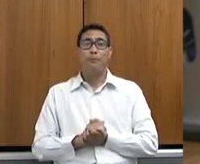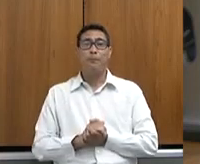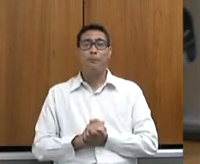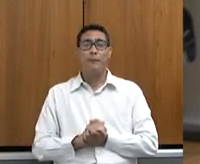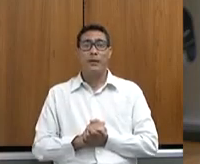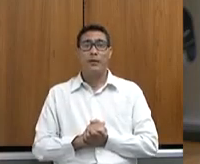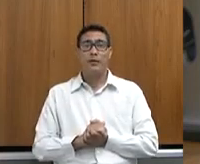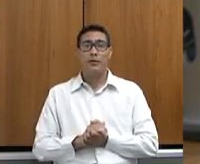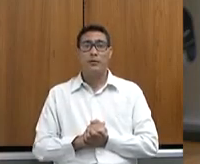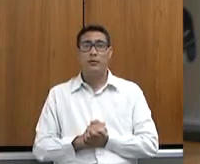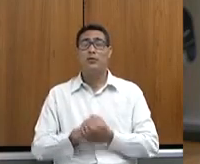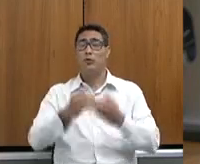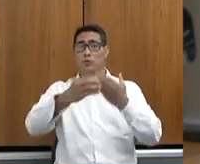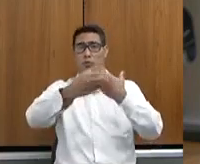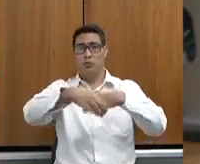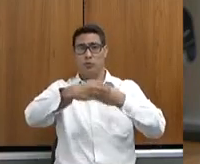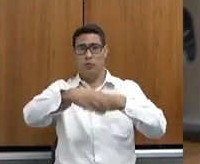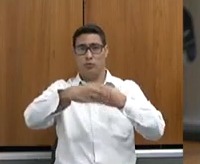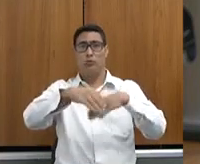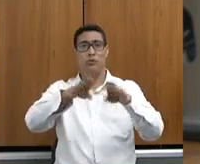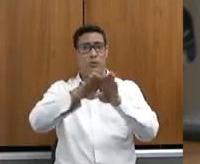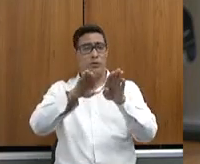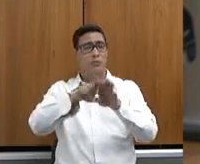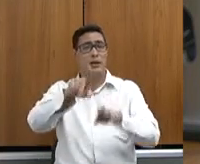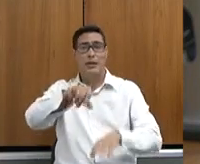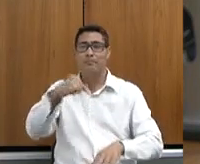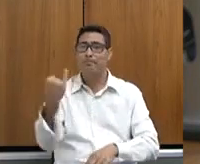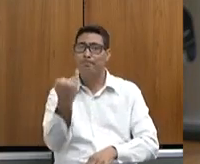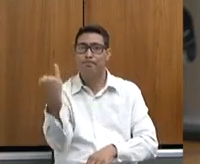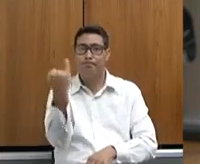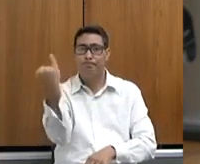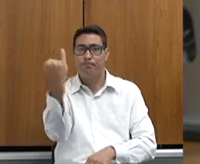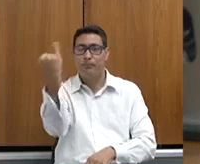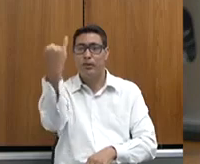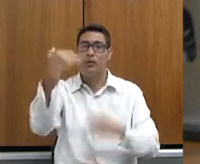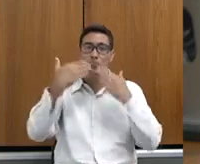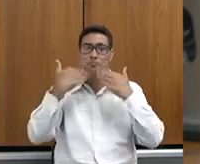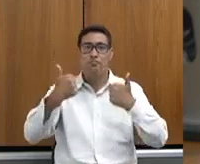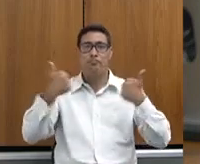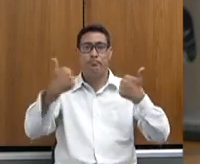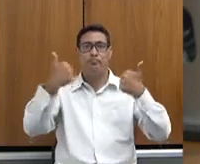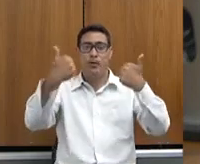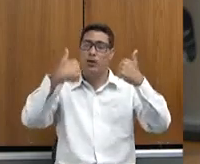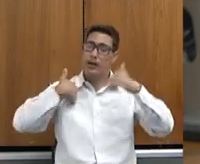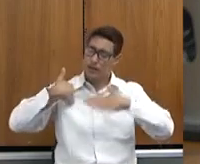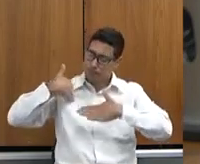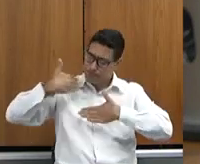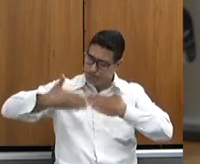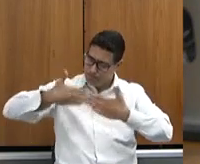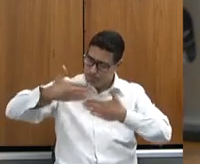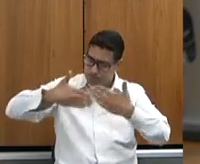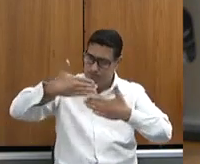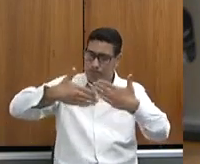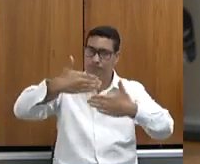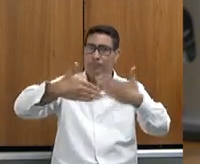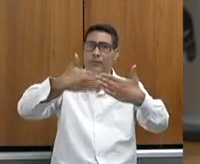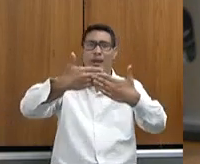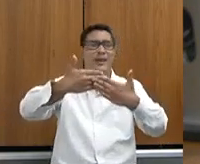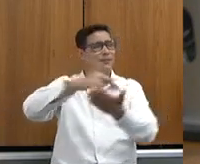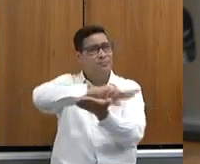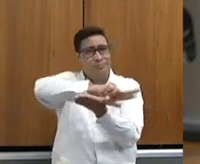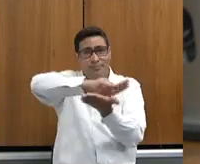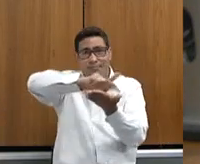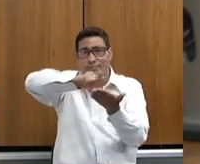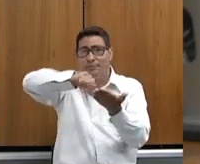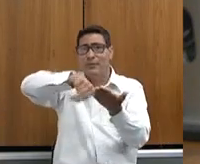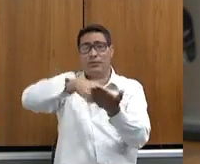Do concurso, que está chegando aí, também, muito importante, para nós melhorarmos e avançarmos mais também. Enfim, é tanta coisa boa.